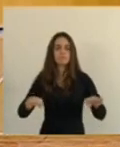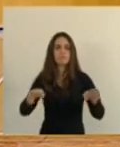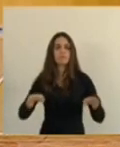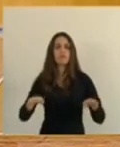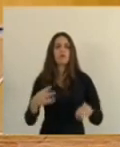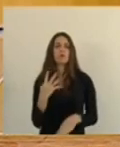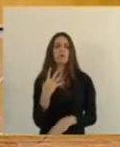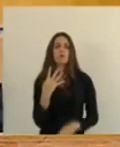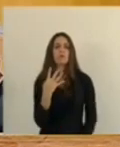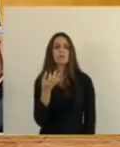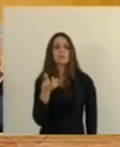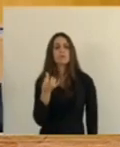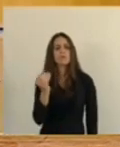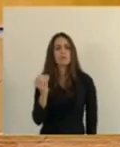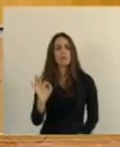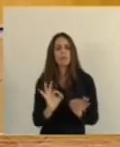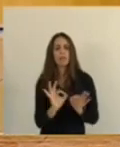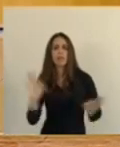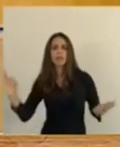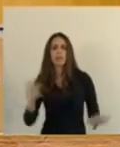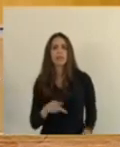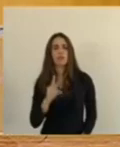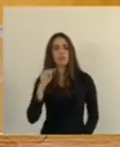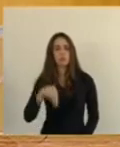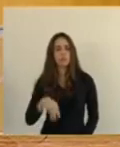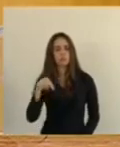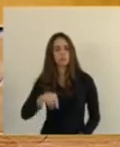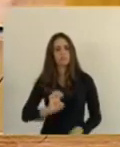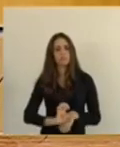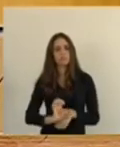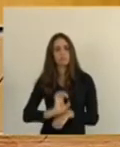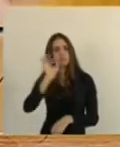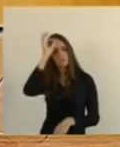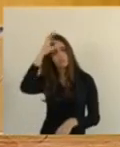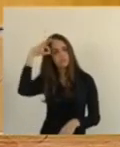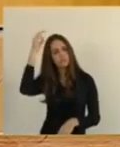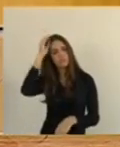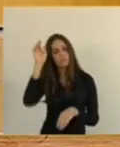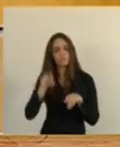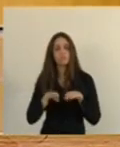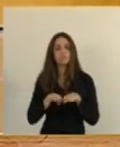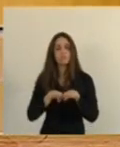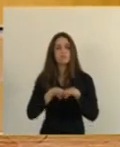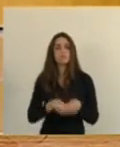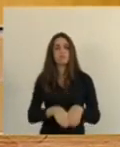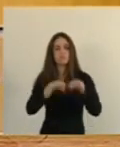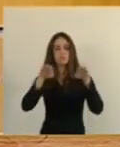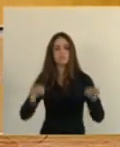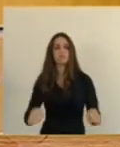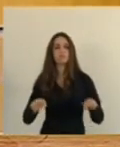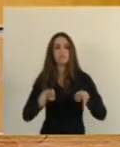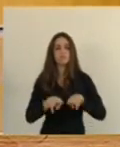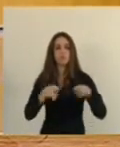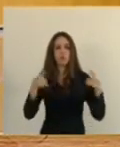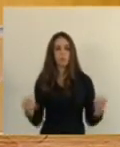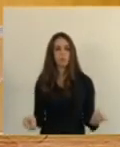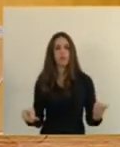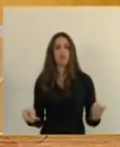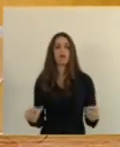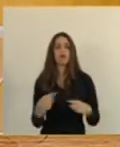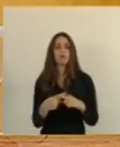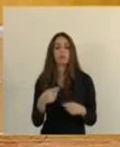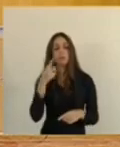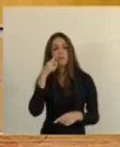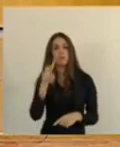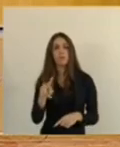mais de 460 quilômetros no Estado do Espírito Santo. E as matérias que a gente vê na imprensa é isso aí, acidentes matam